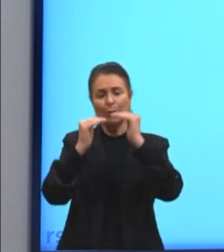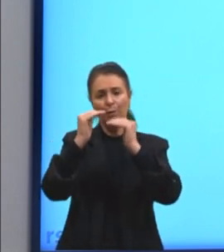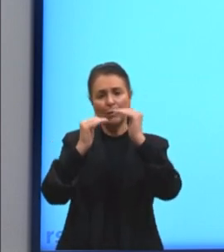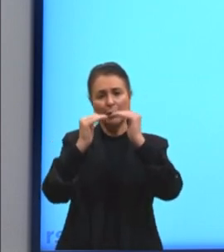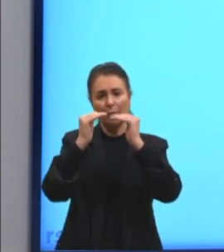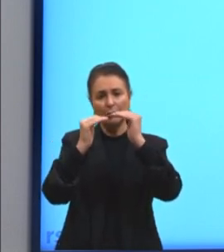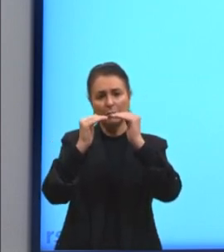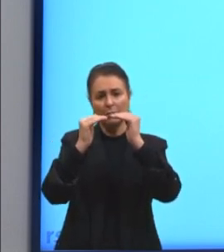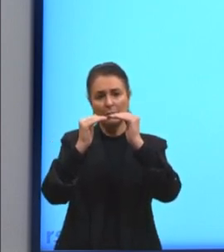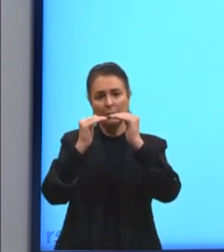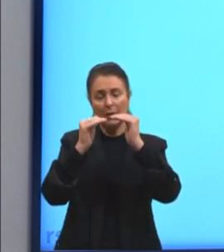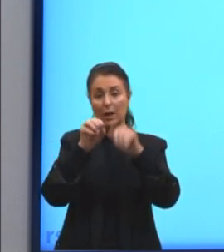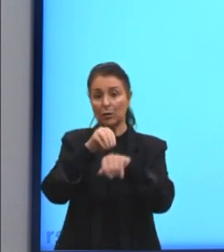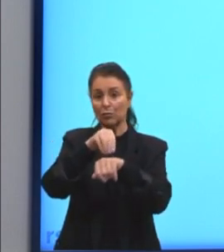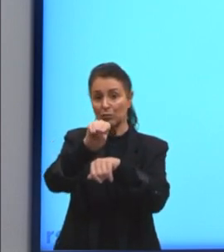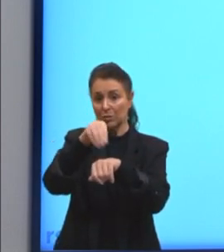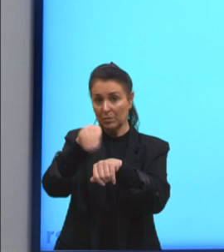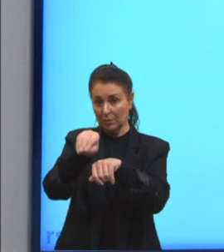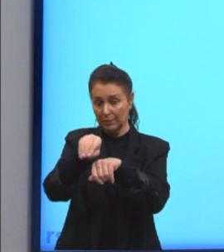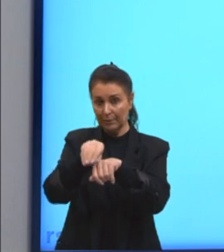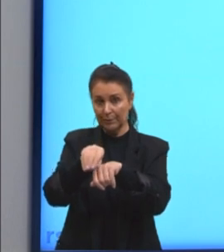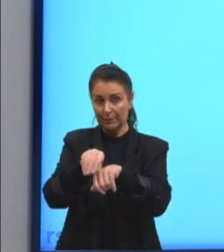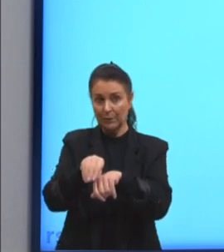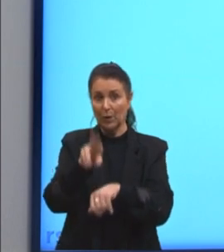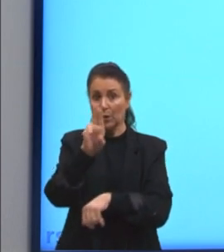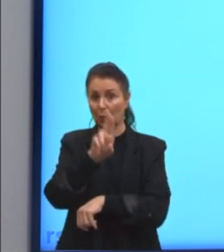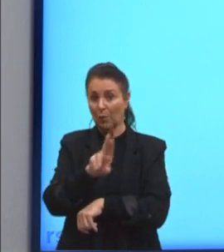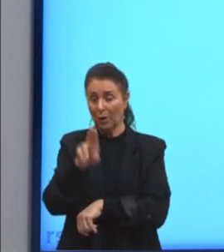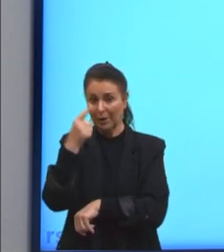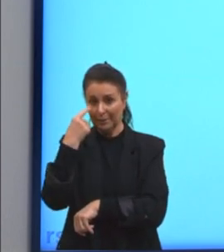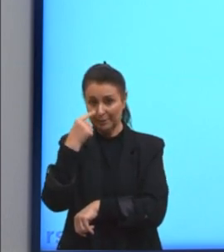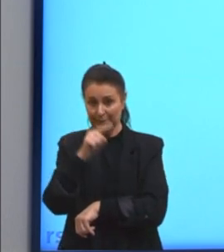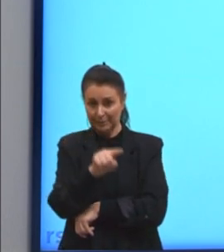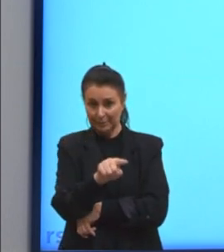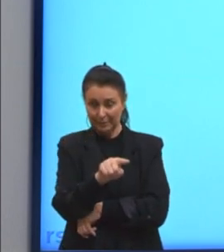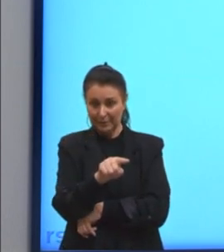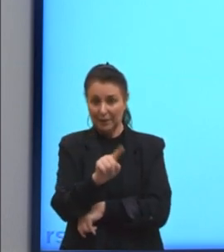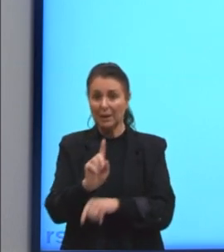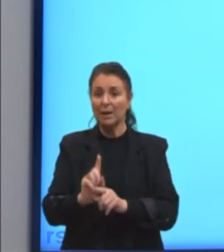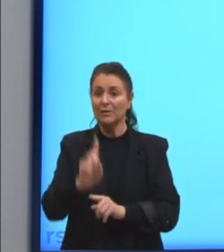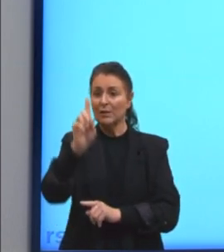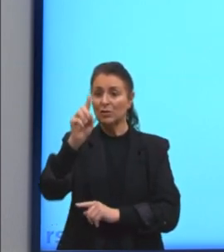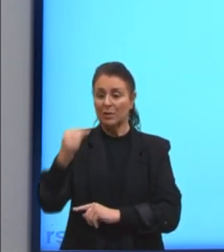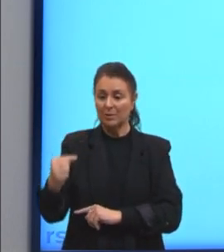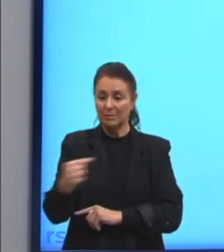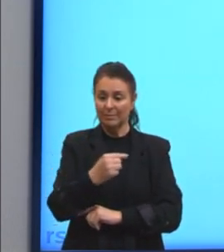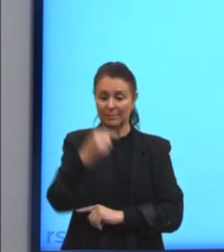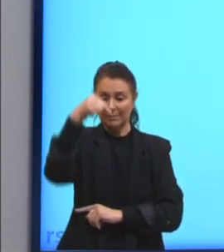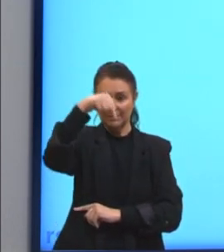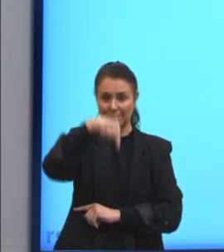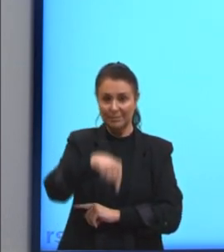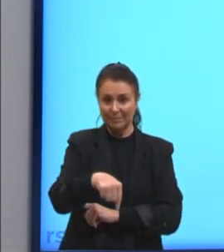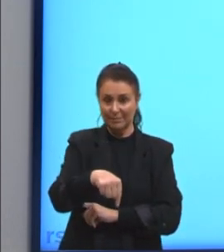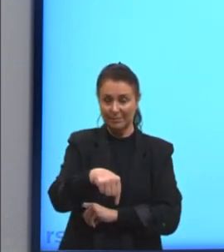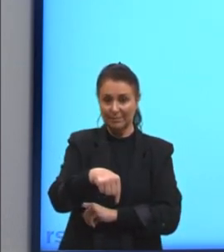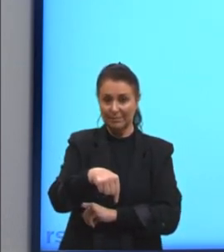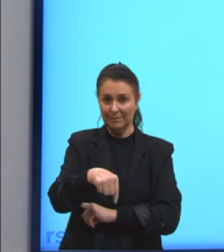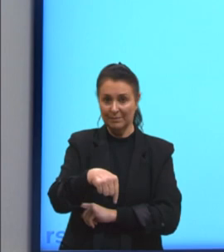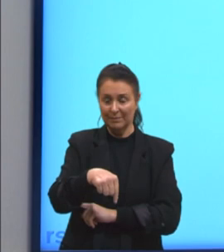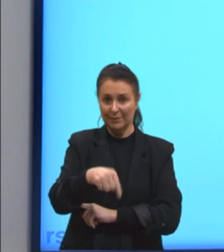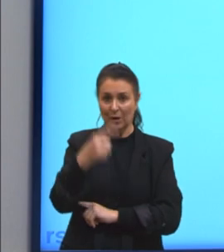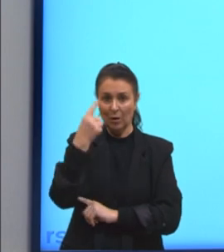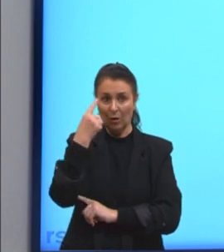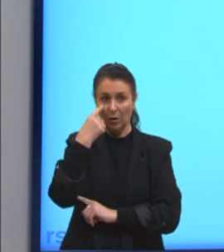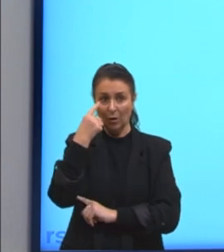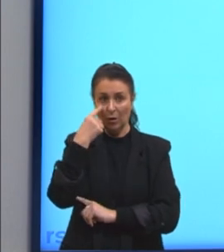dica que eu dou para vocês. Eu sempre coloco aqui as flechinhas, tá? E eu busco colocá-las sempre para o